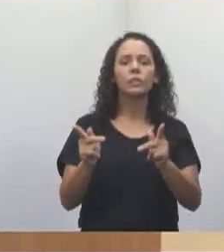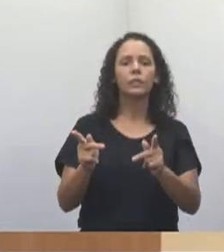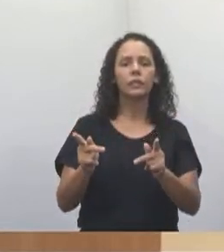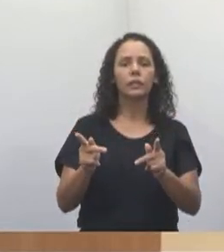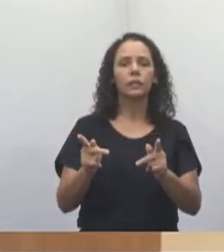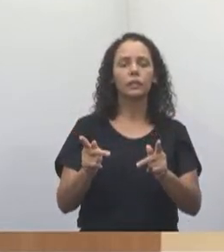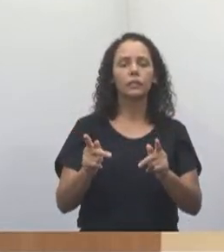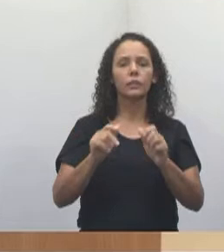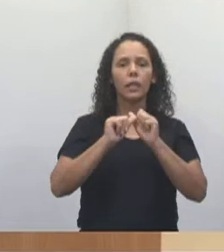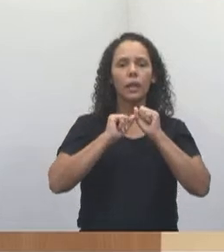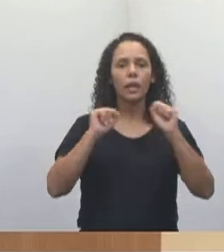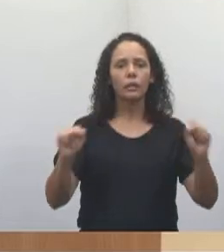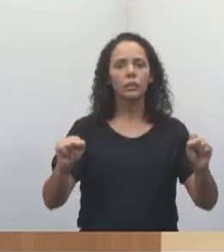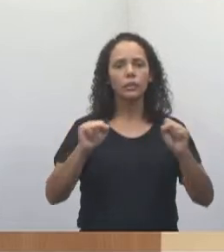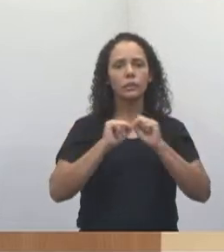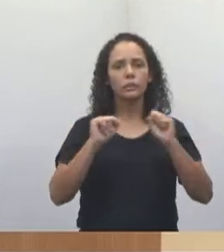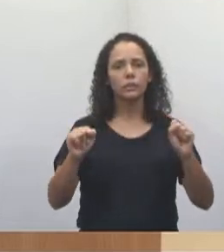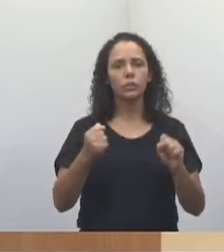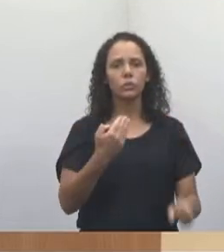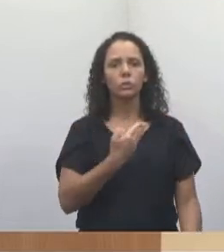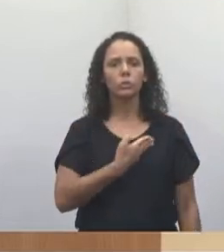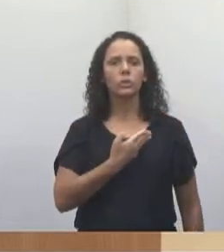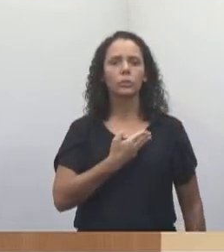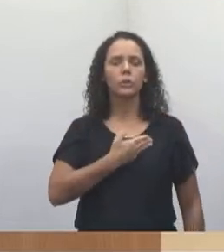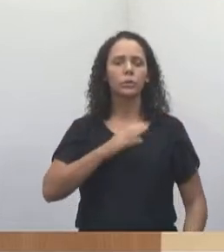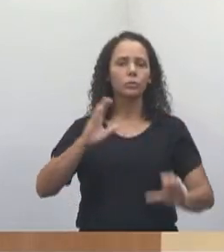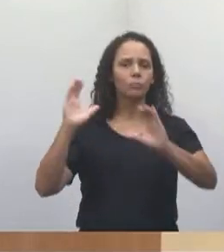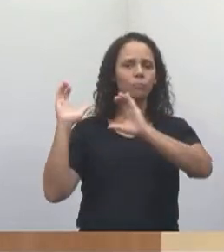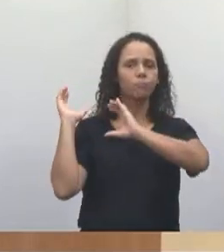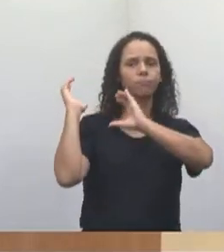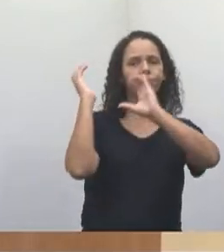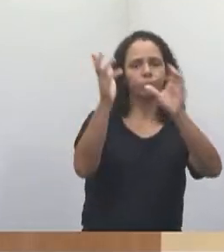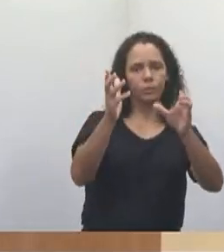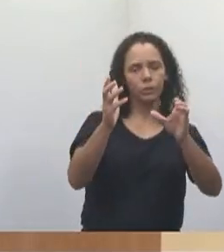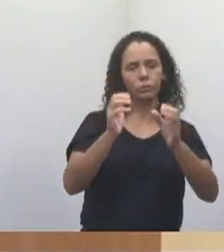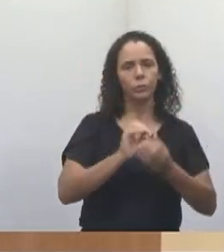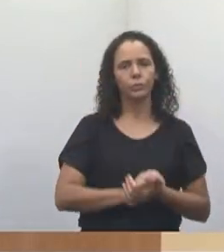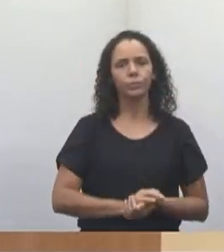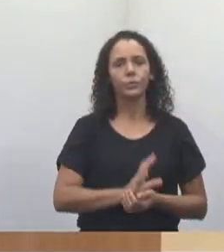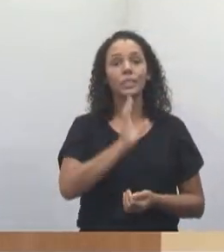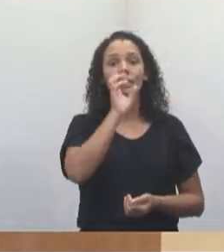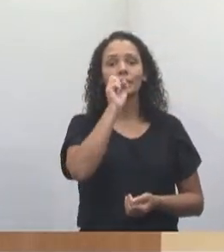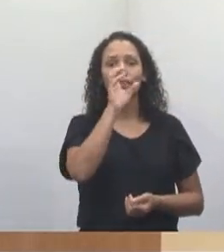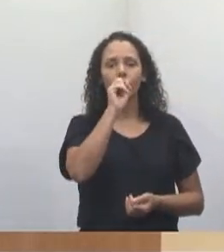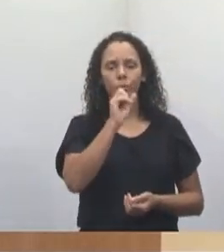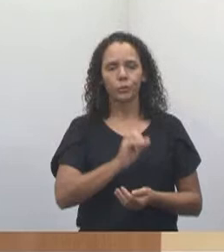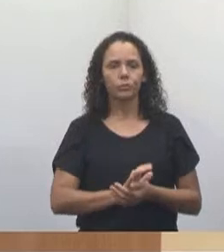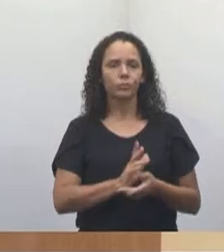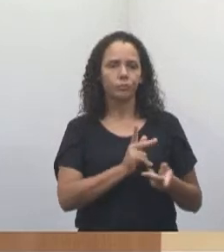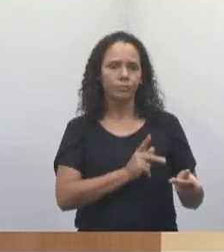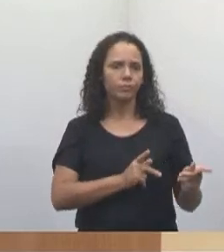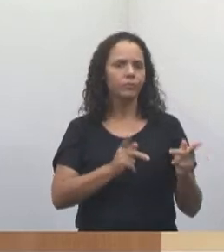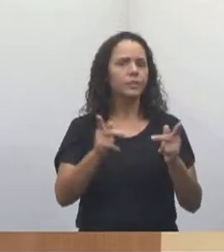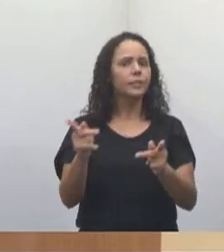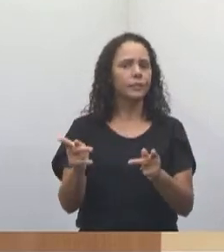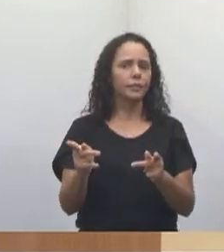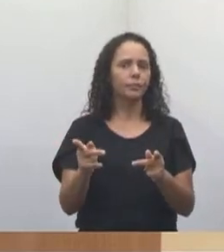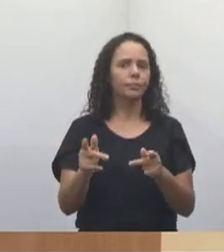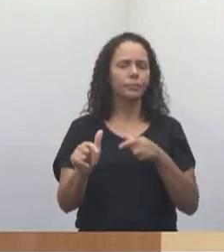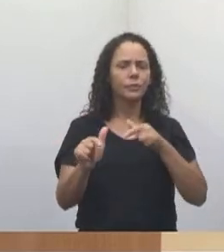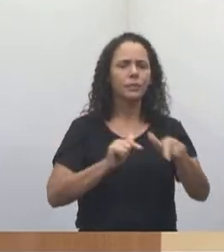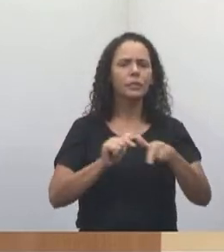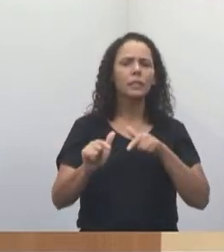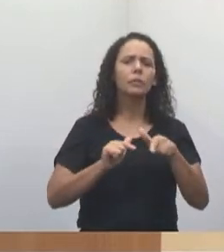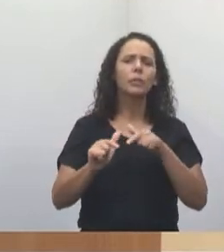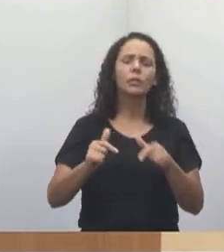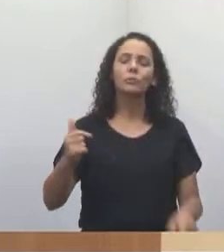dos Amigos do Handball, no sábado, estive lá visitando essa associação. Foi um trabalho extremamente